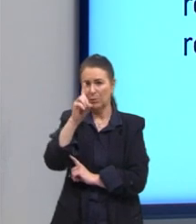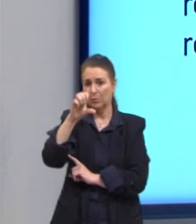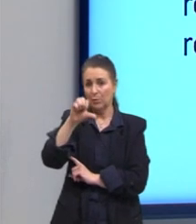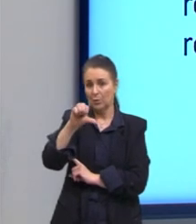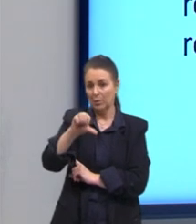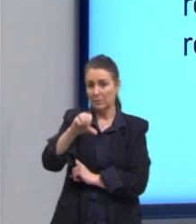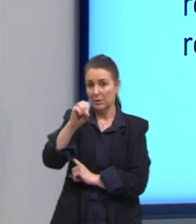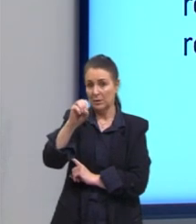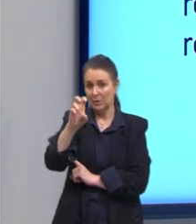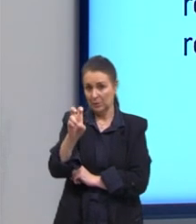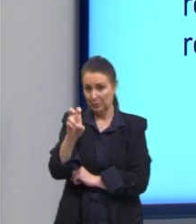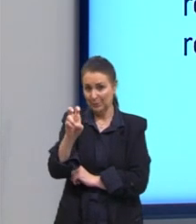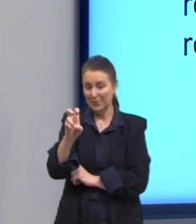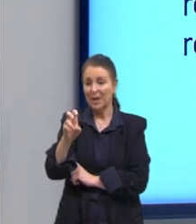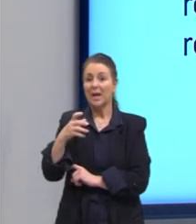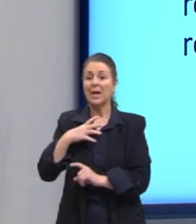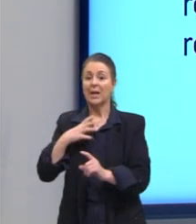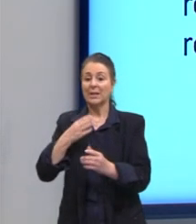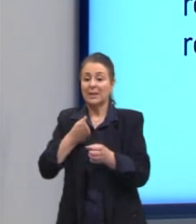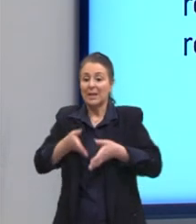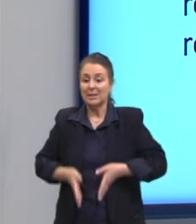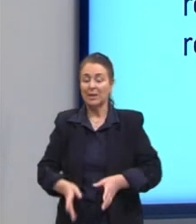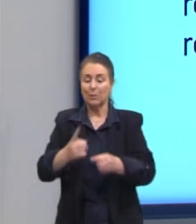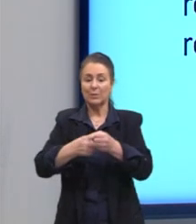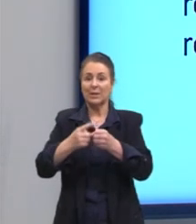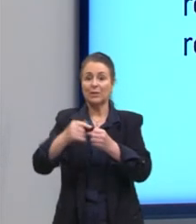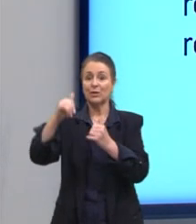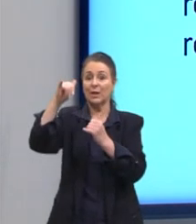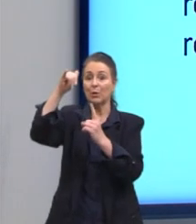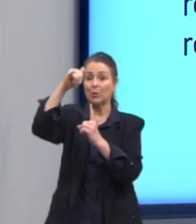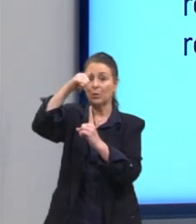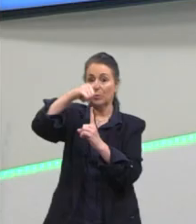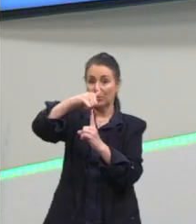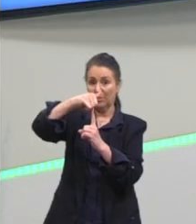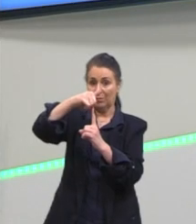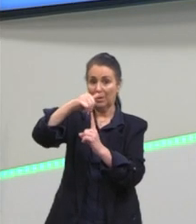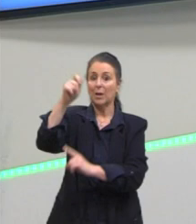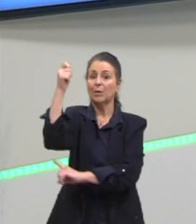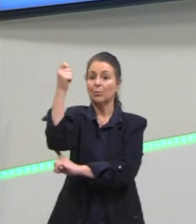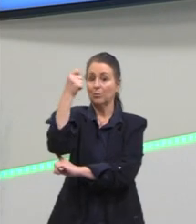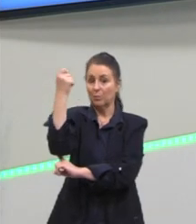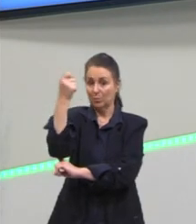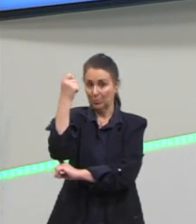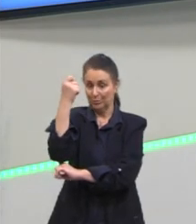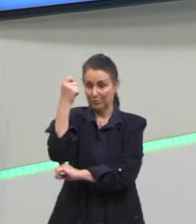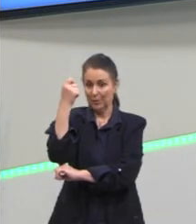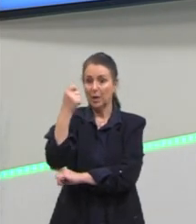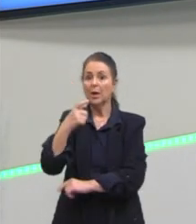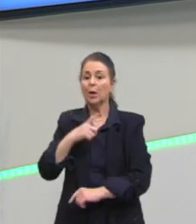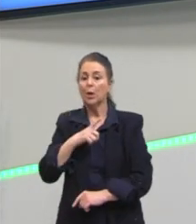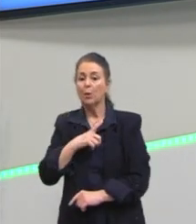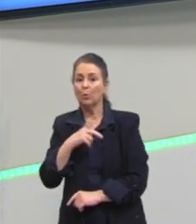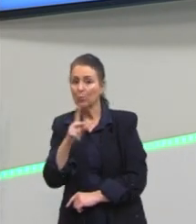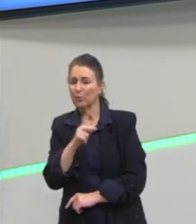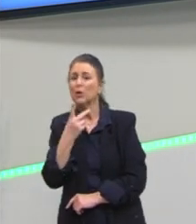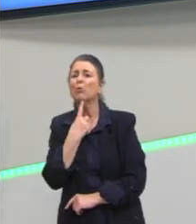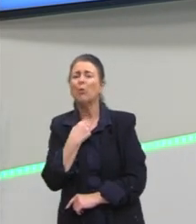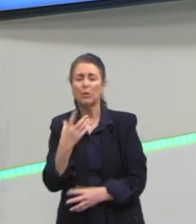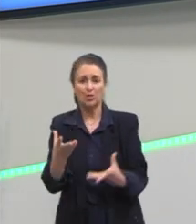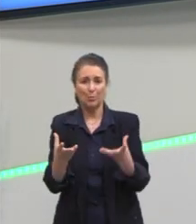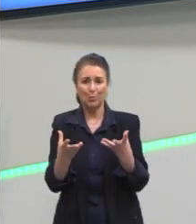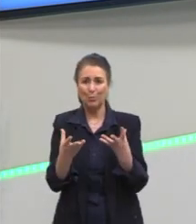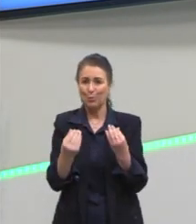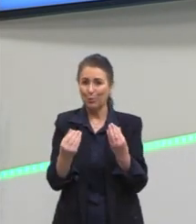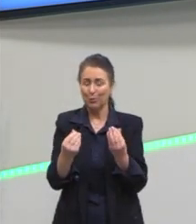Grande do Sul. Eu até fico emocionada em falar sobre ele, porque eu tenho, né, uma relação muito importante com as obras do Érico, porque foi